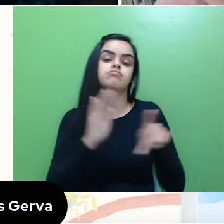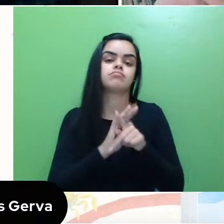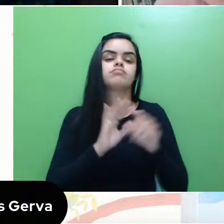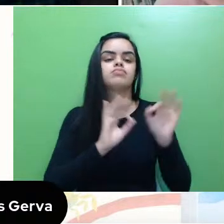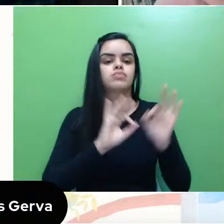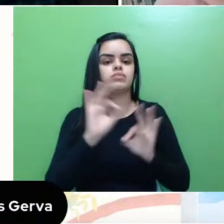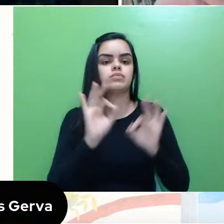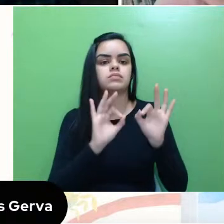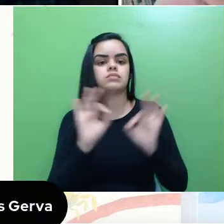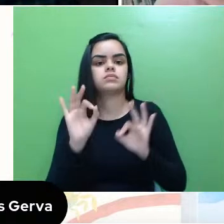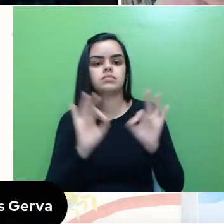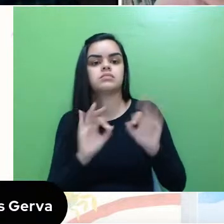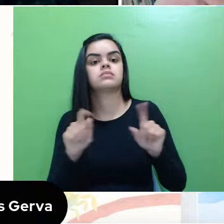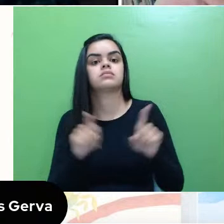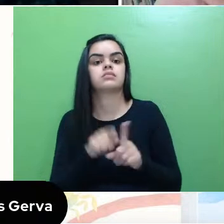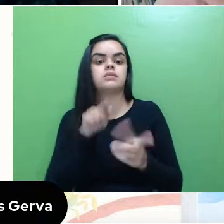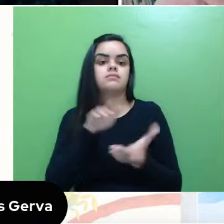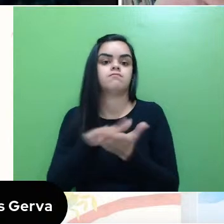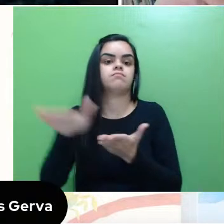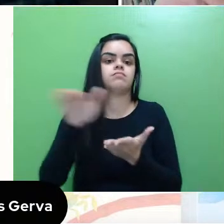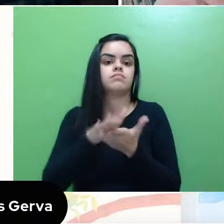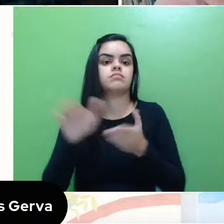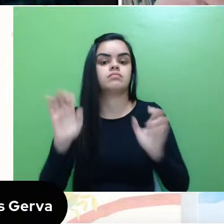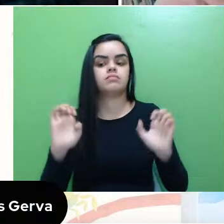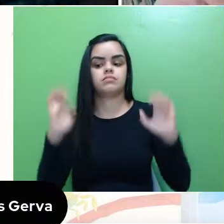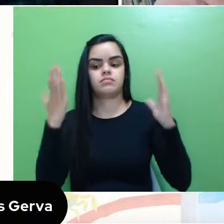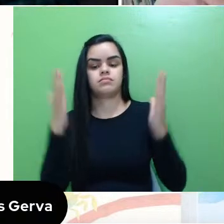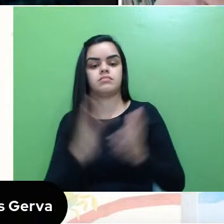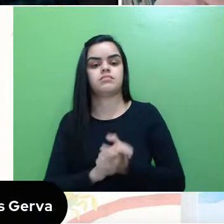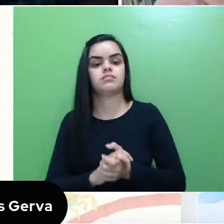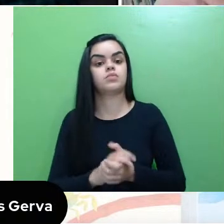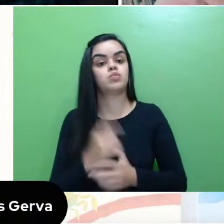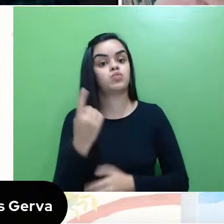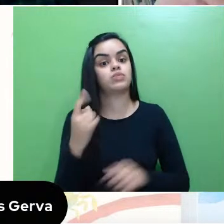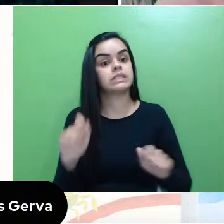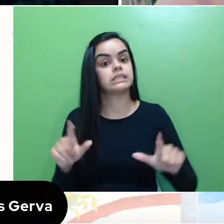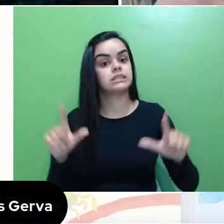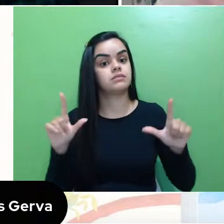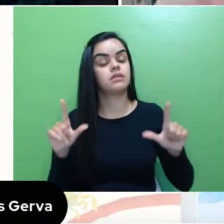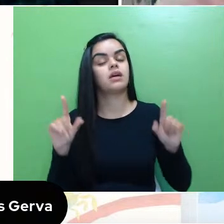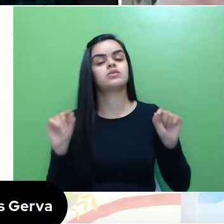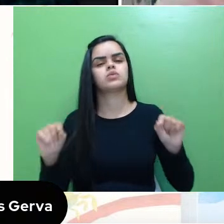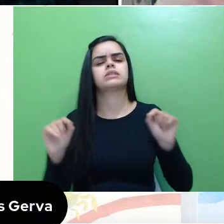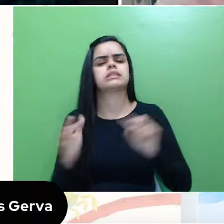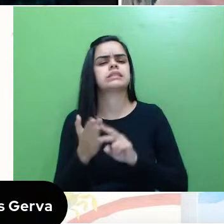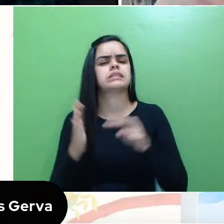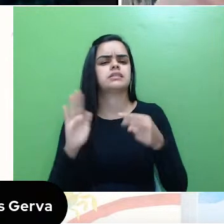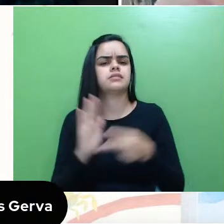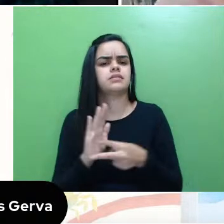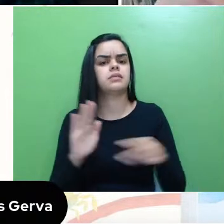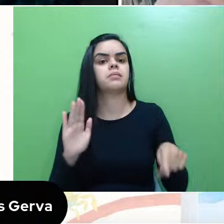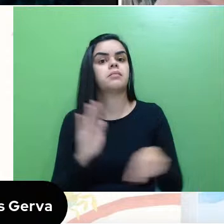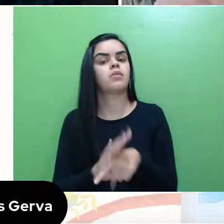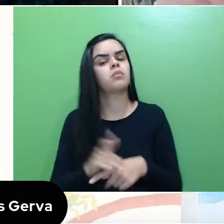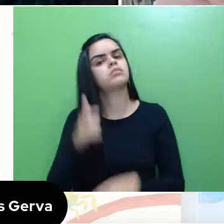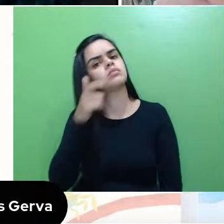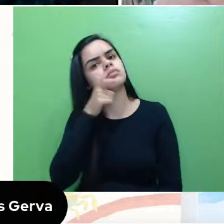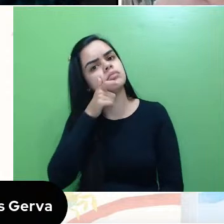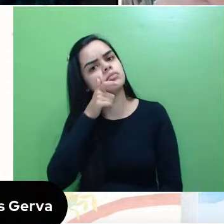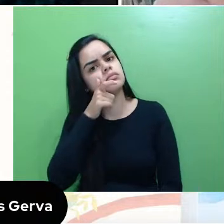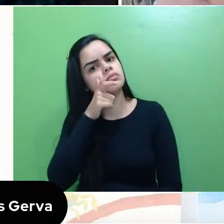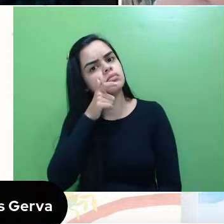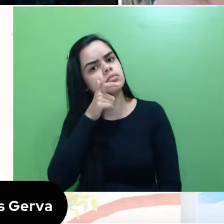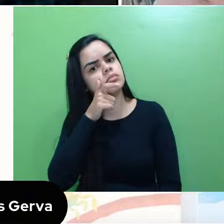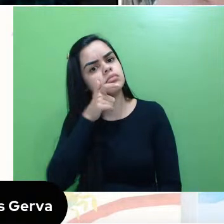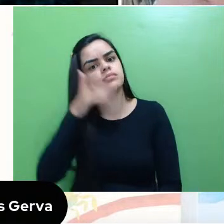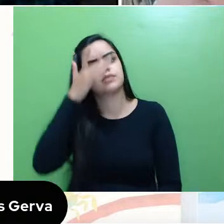que serão emitidos no evento, né. Então, um certificado é um certificado de ouvinte, né, então é